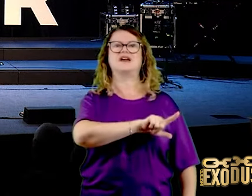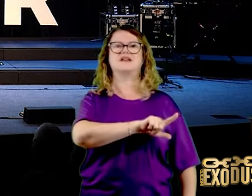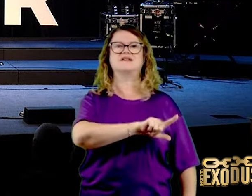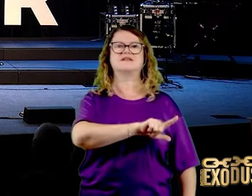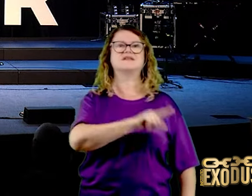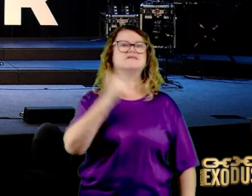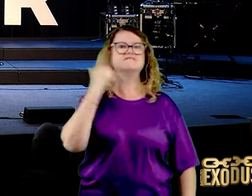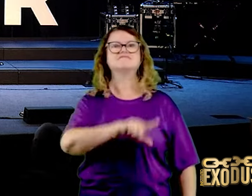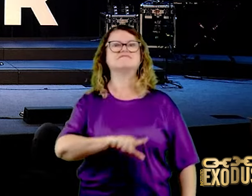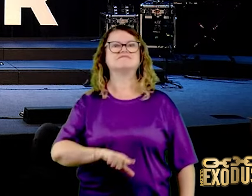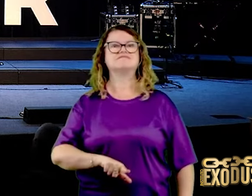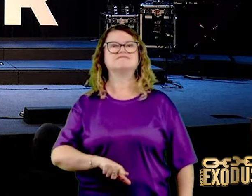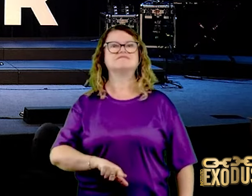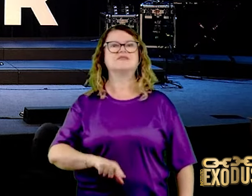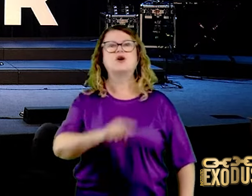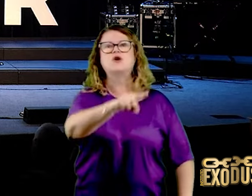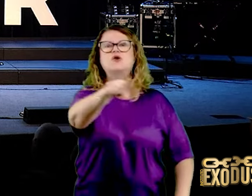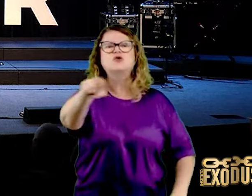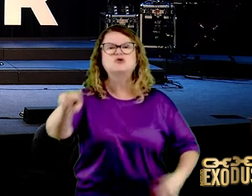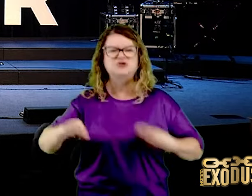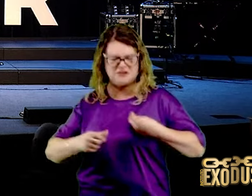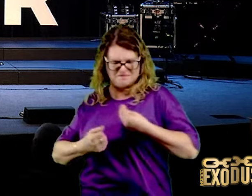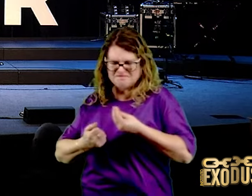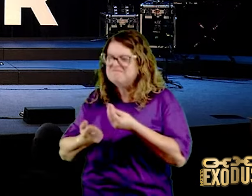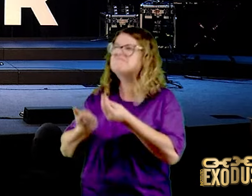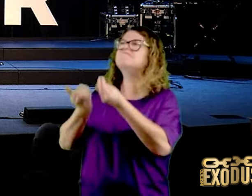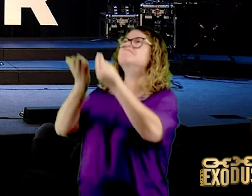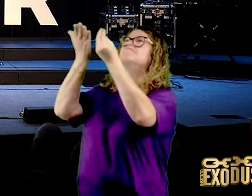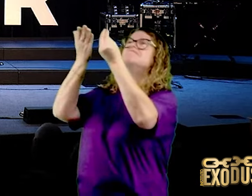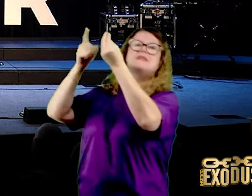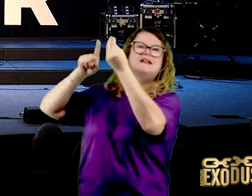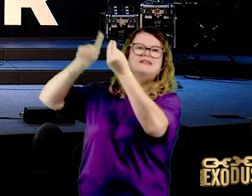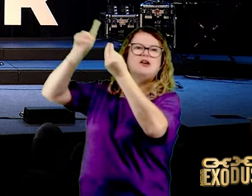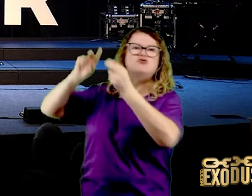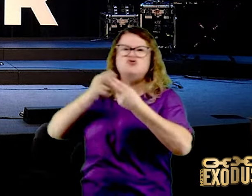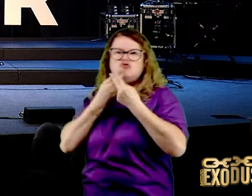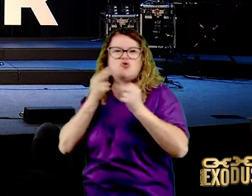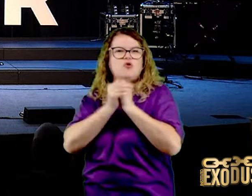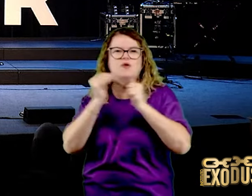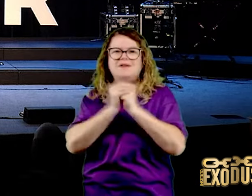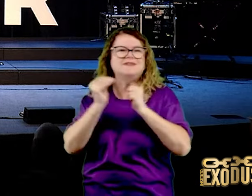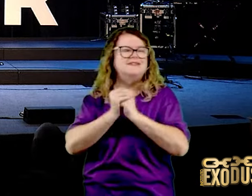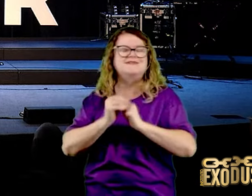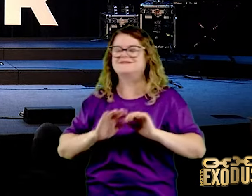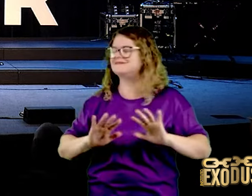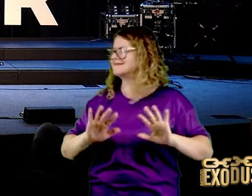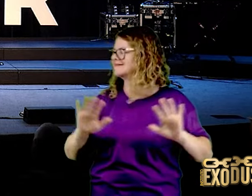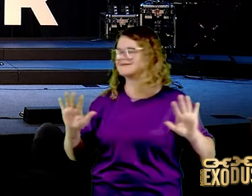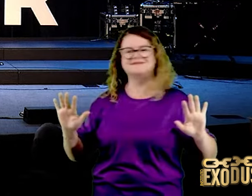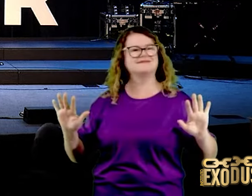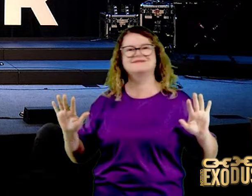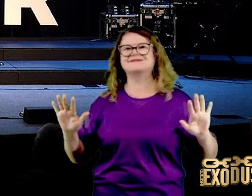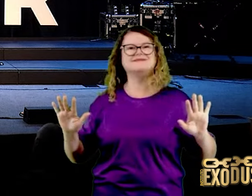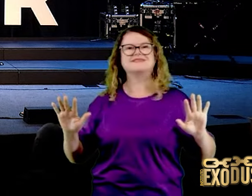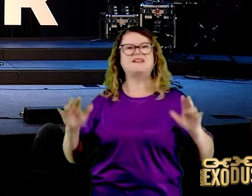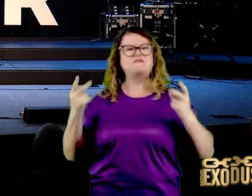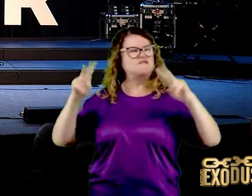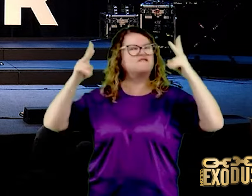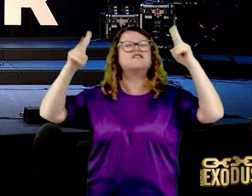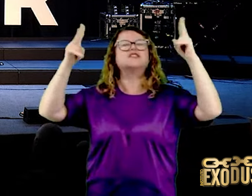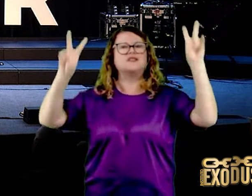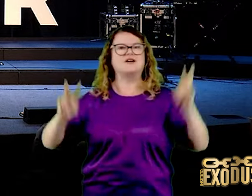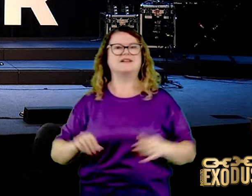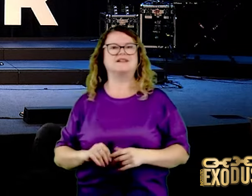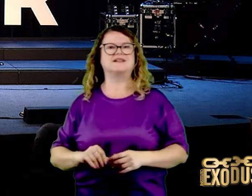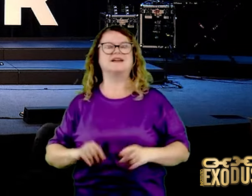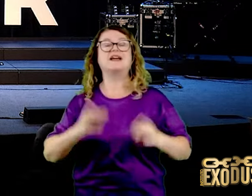quando você se consagra. Diga, surpresa! Quando todo mundo quiser que você brigue, surpresa,